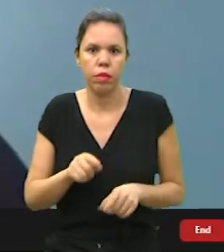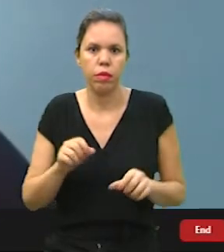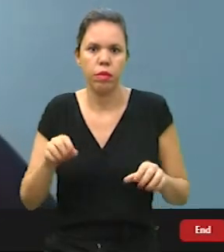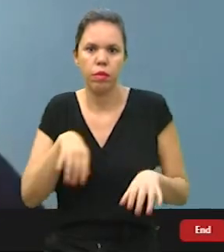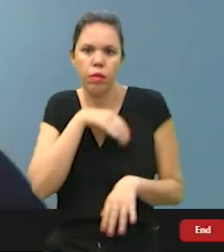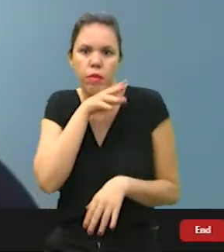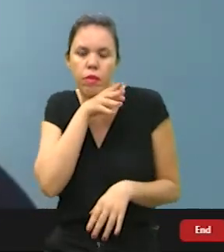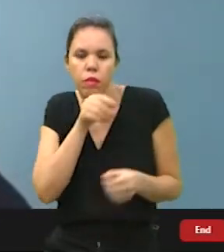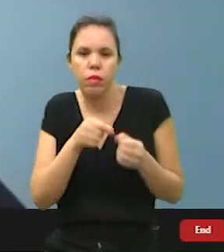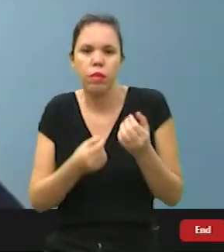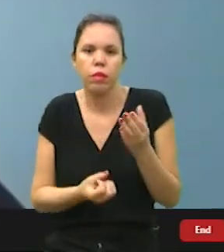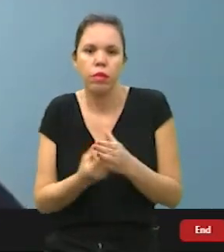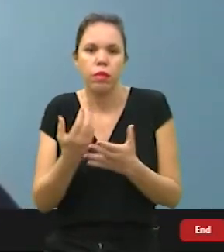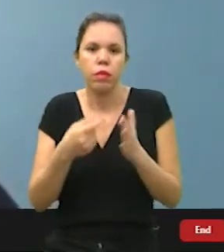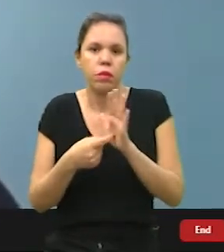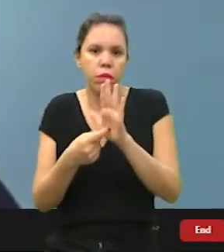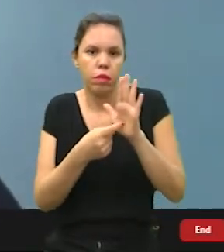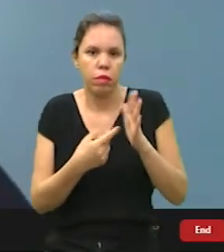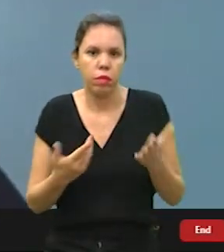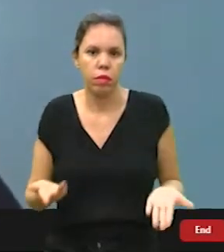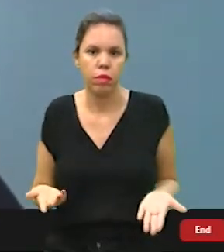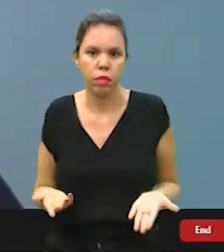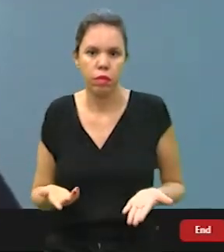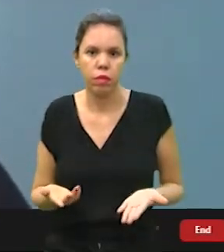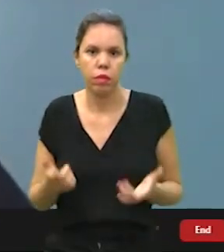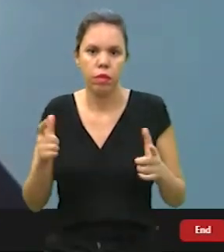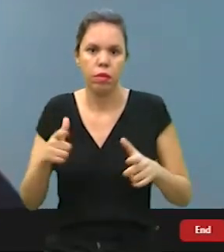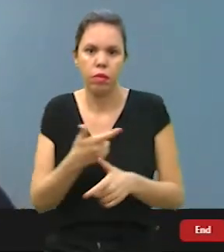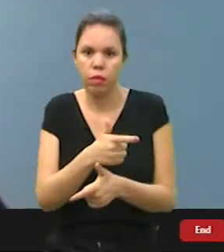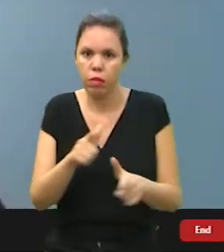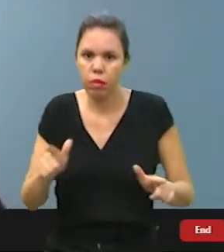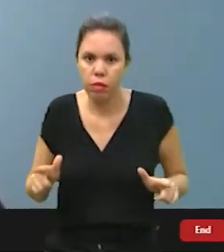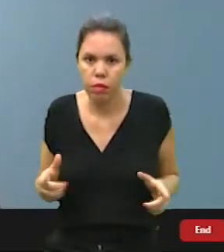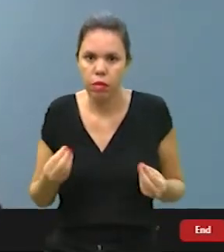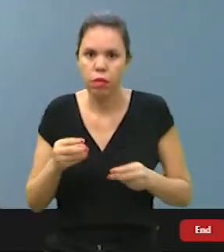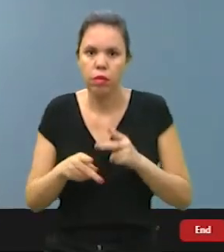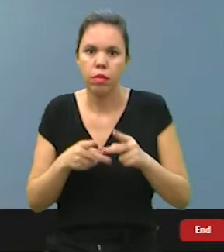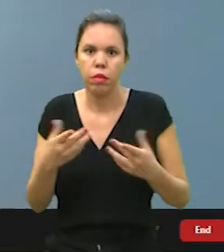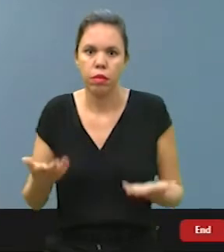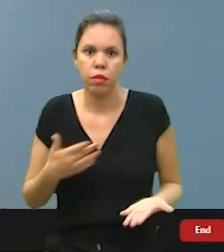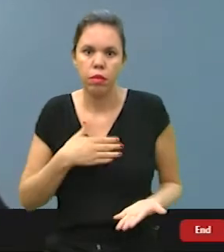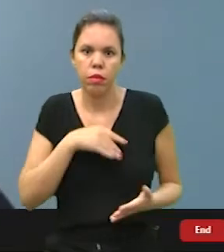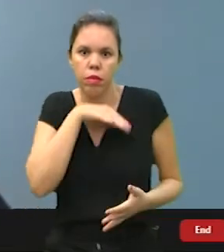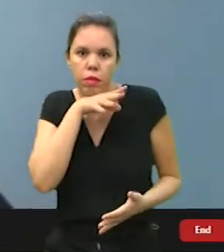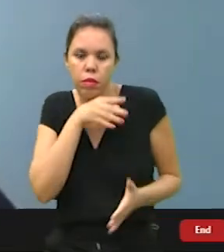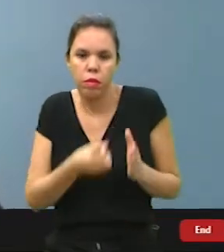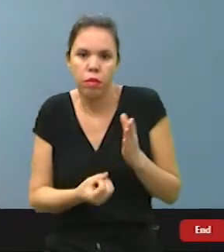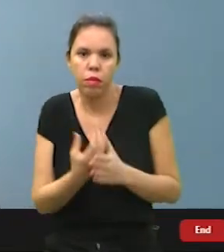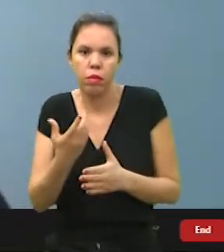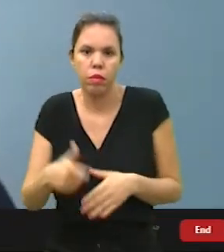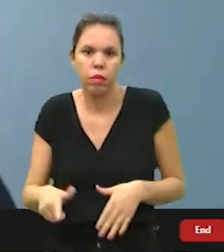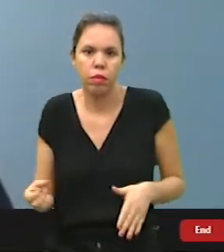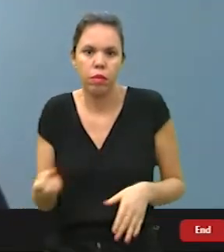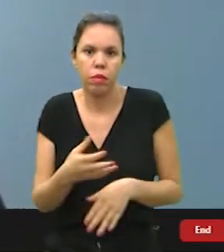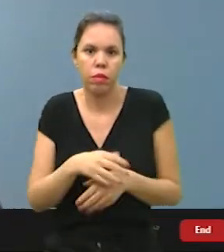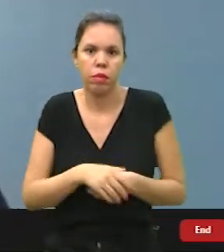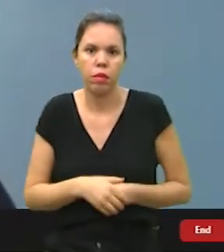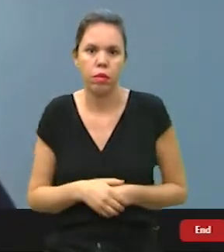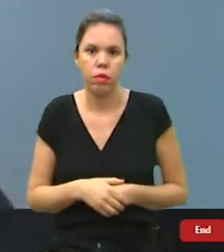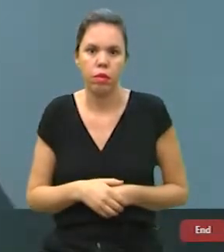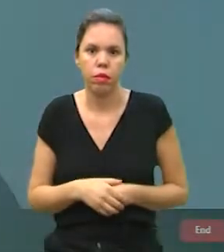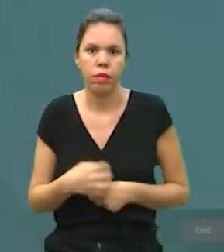porque os animais começaram a aparecer. Então, onde não tinha tanta gente, os animais começaram a aparecer novamente.